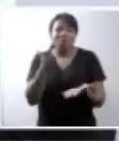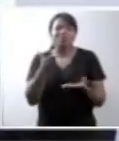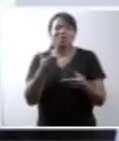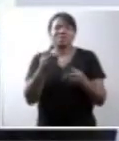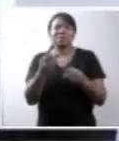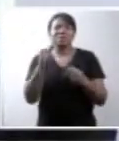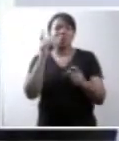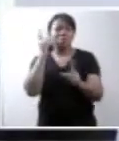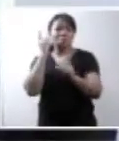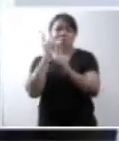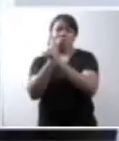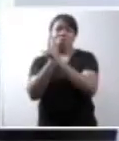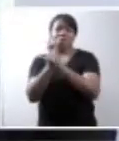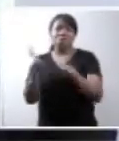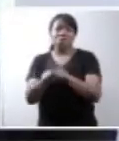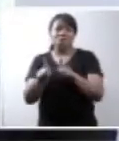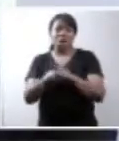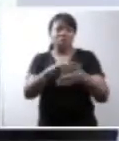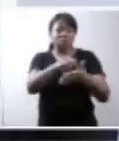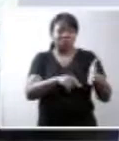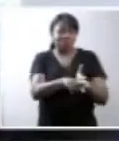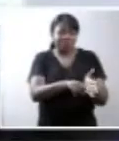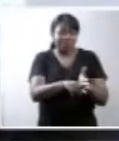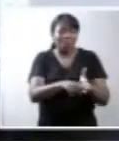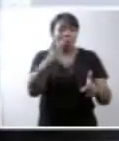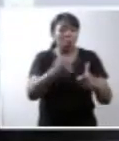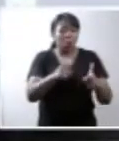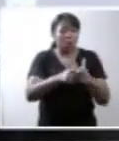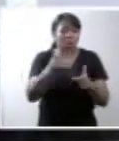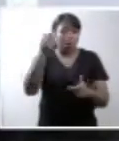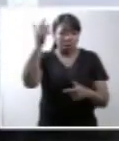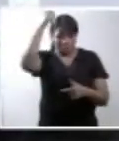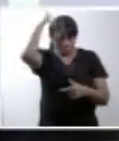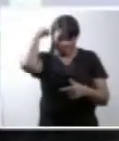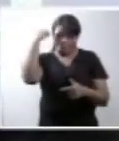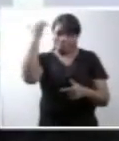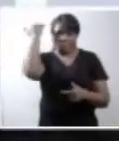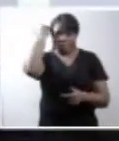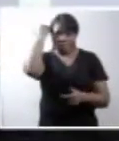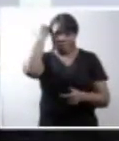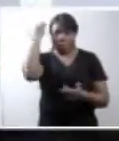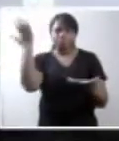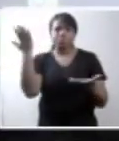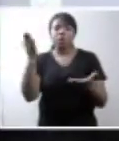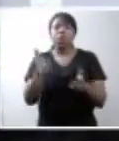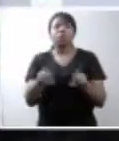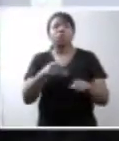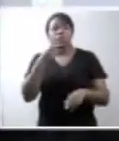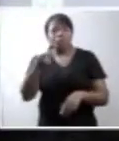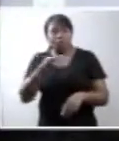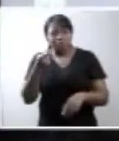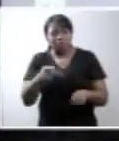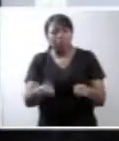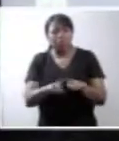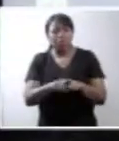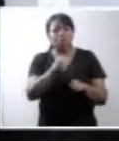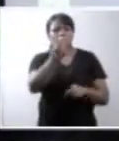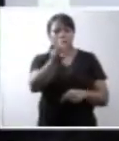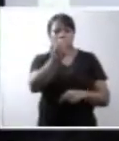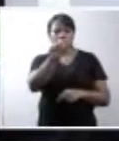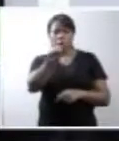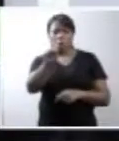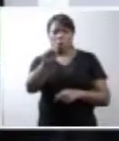defrontam com uma gravidez com diagnóstico de anencefalia fetal. Baseio-me nos depoimentos de 58